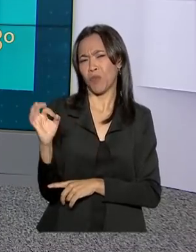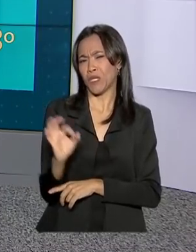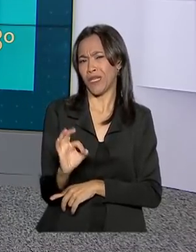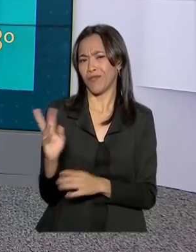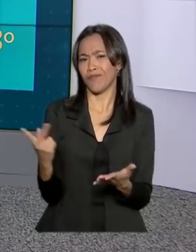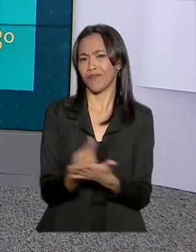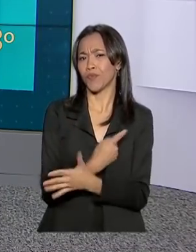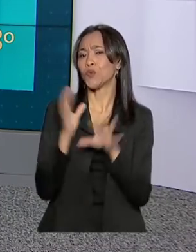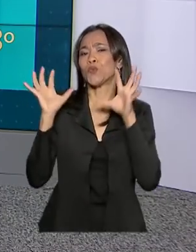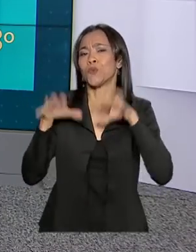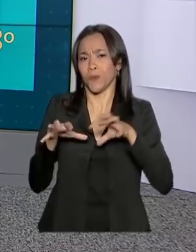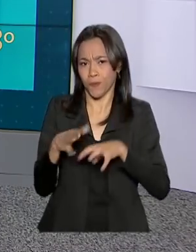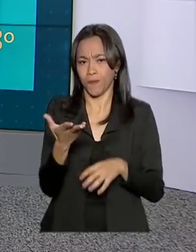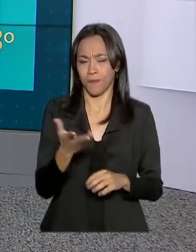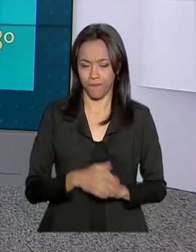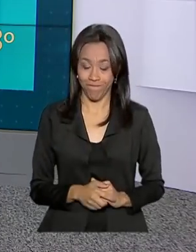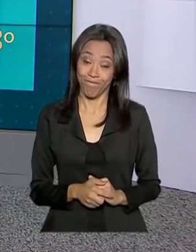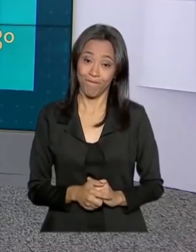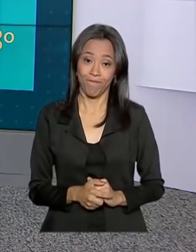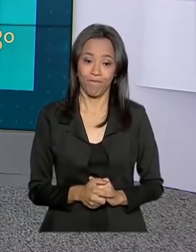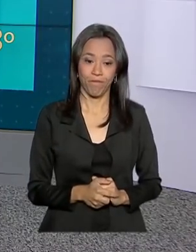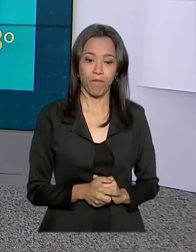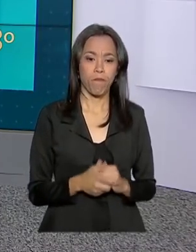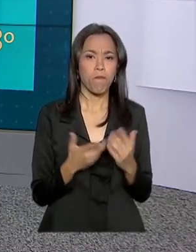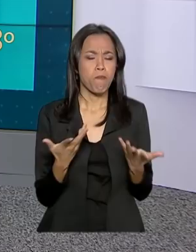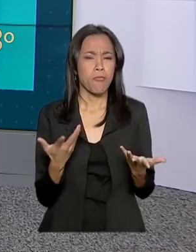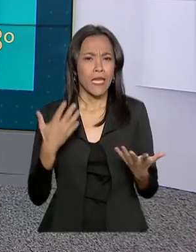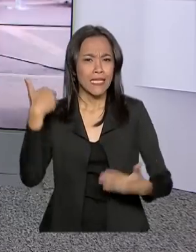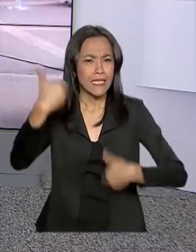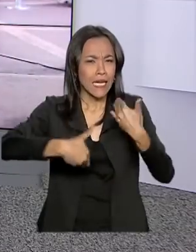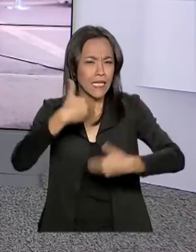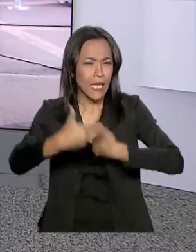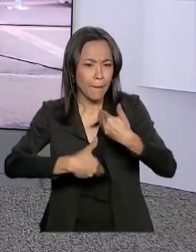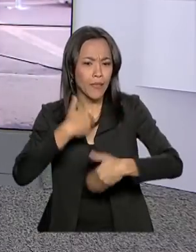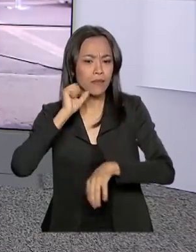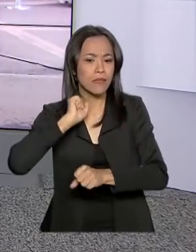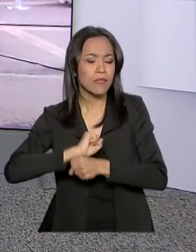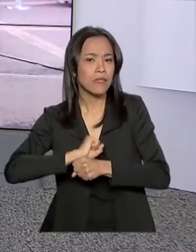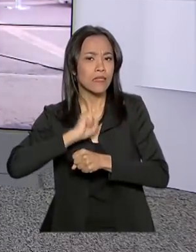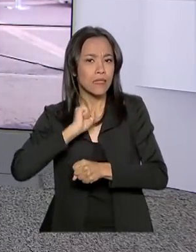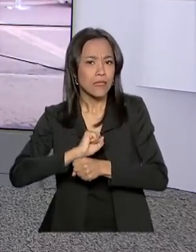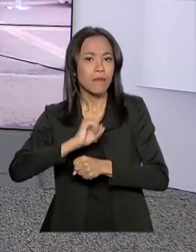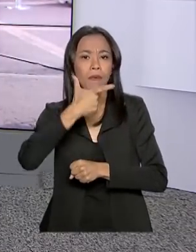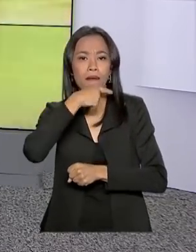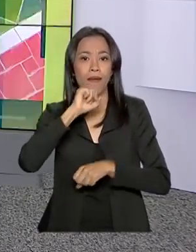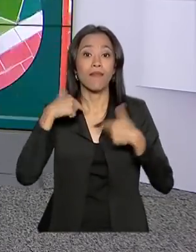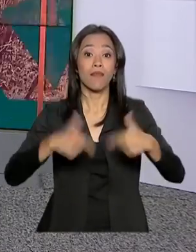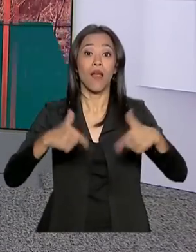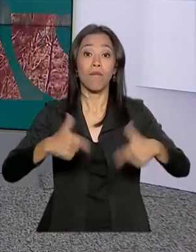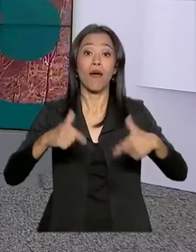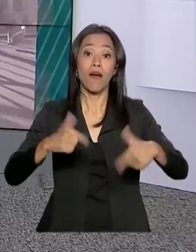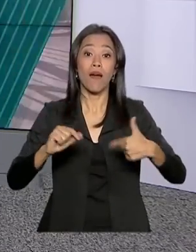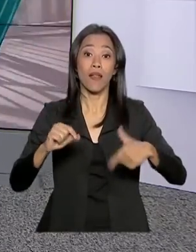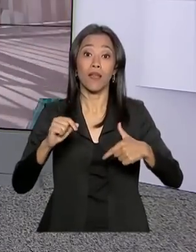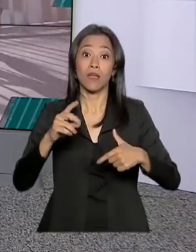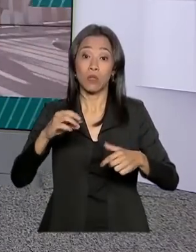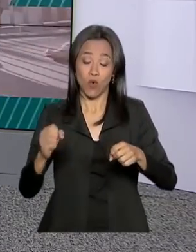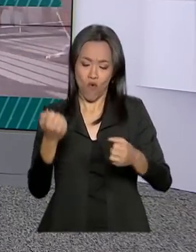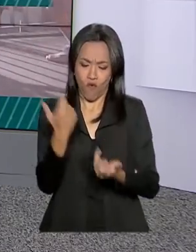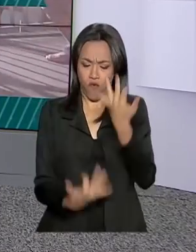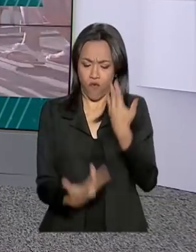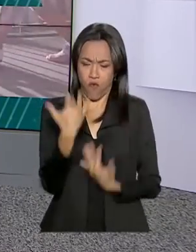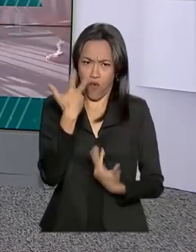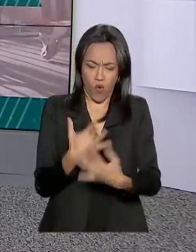possibilidade de chuva. Bom, um tratamento muito aguardado por quem trabalha com vítimas de queimaduras.